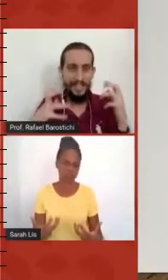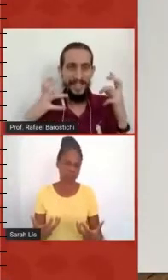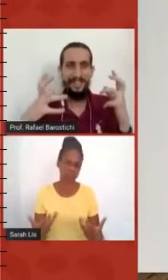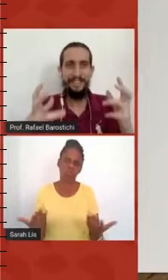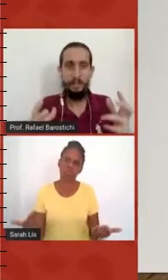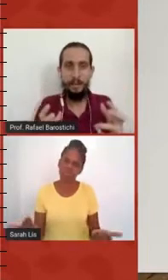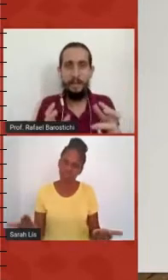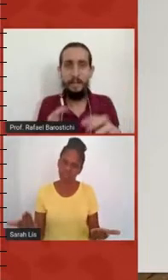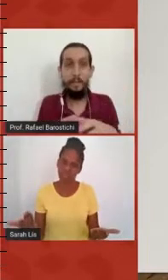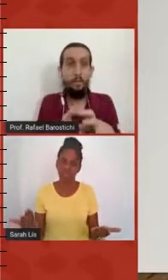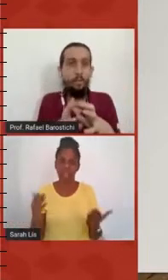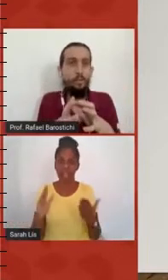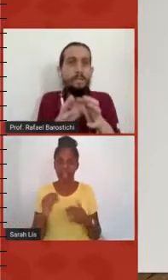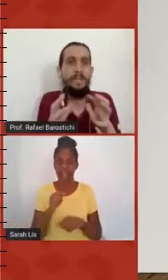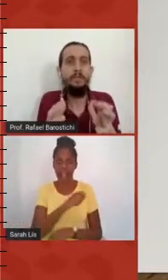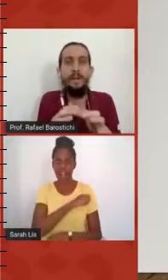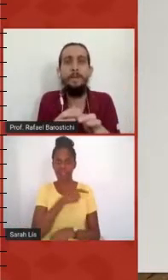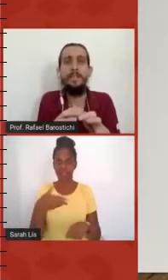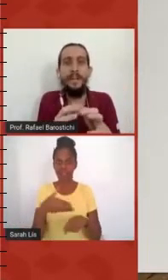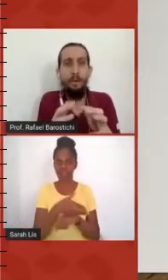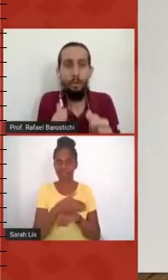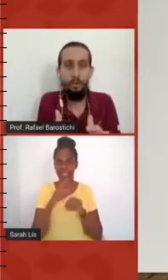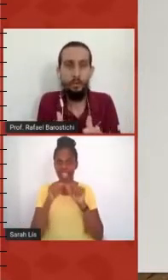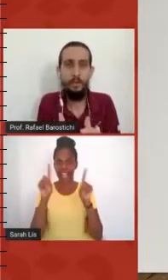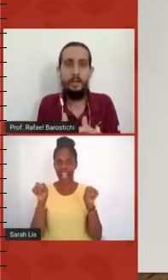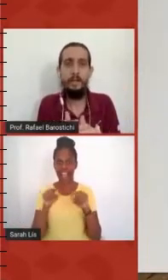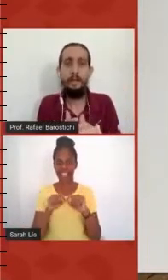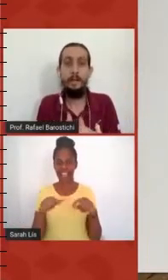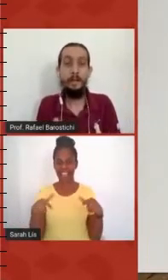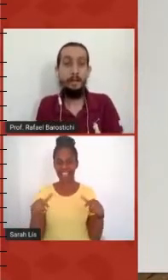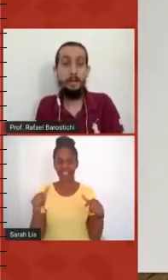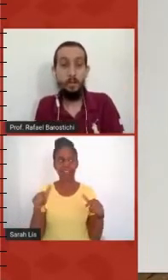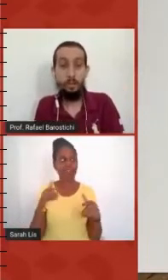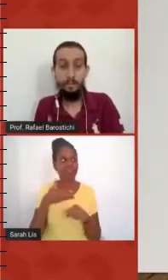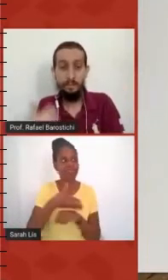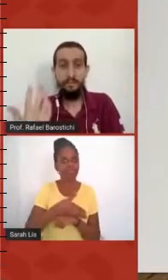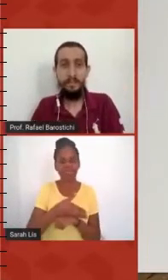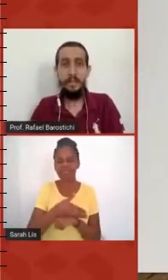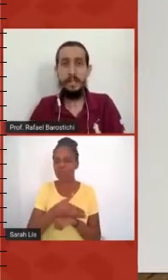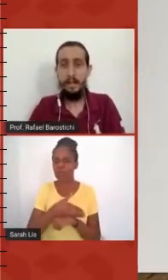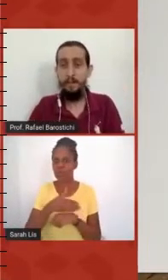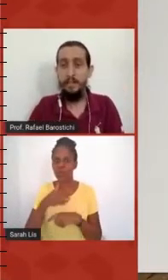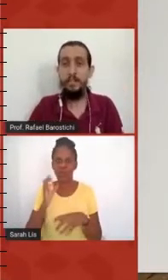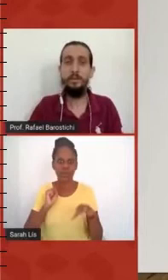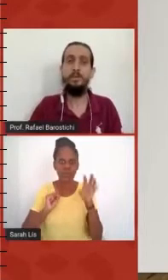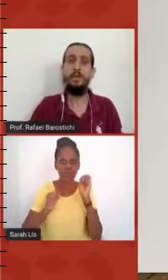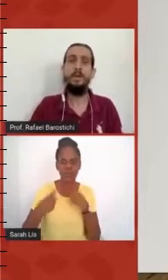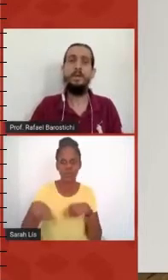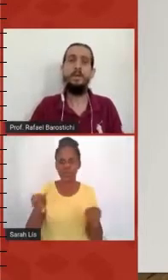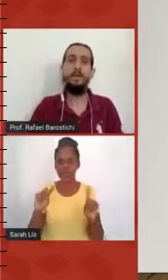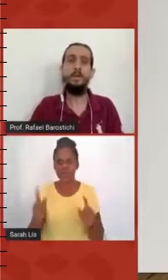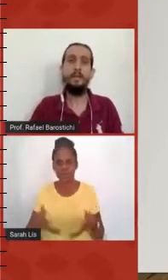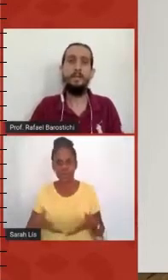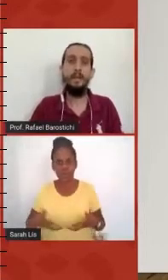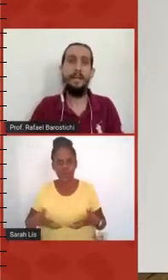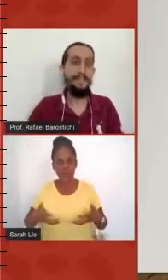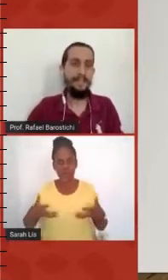com a música, já ia entrando naquele clima, o espírito realmente era outro, e isso se refletiu,